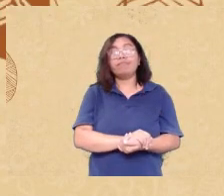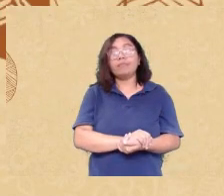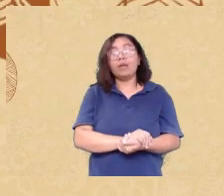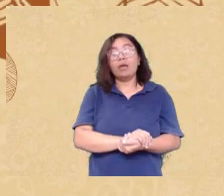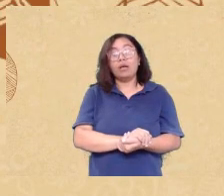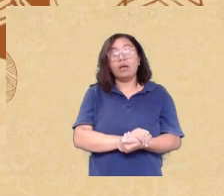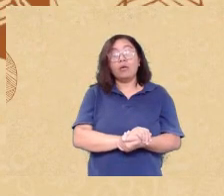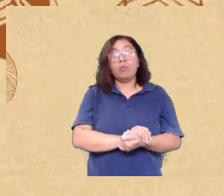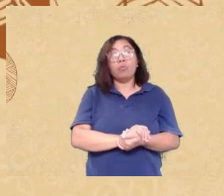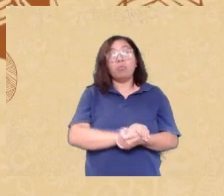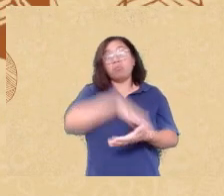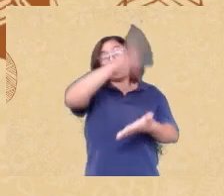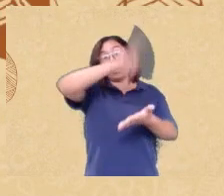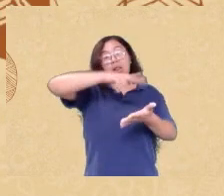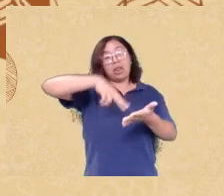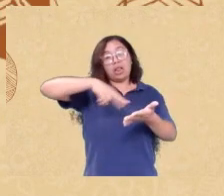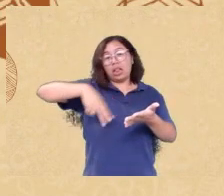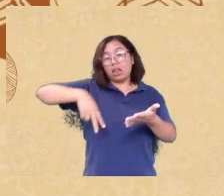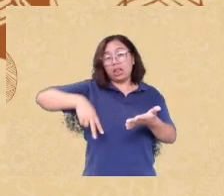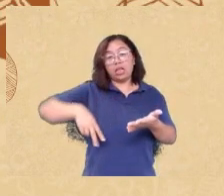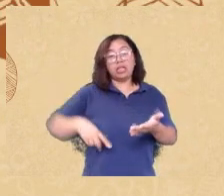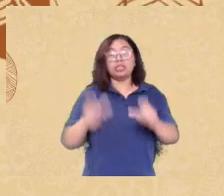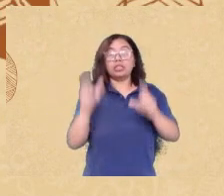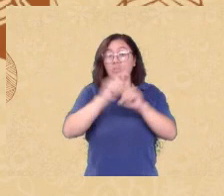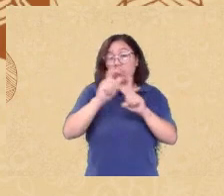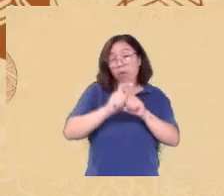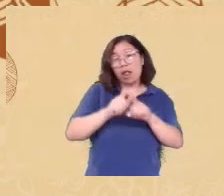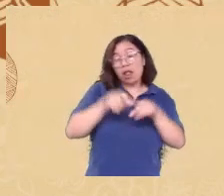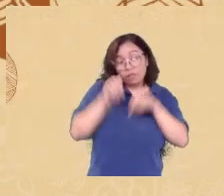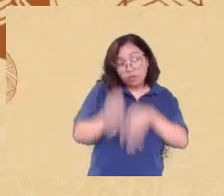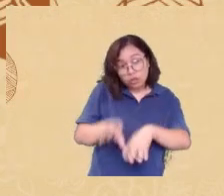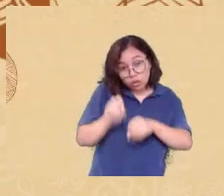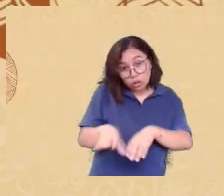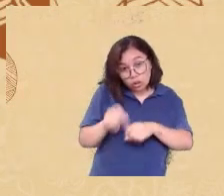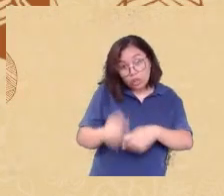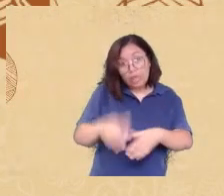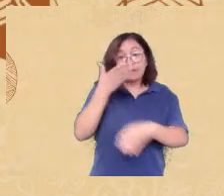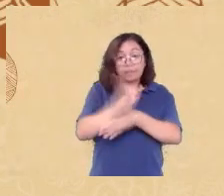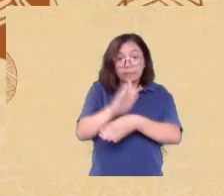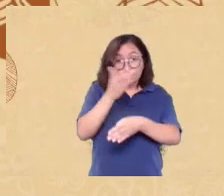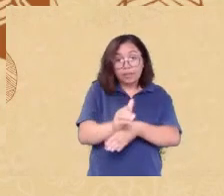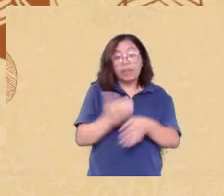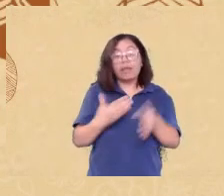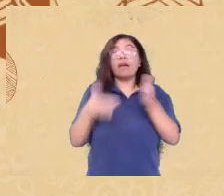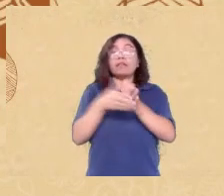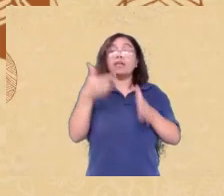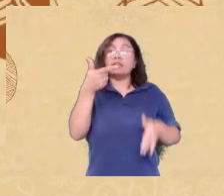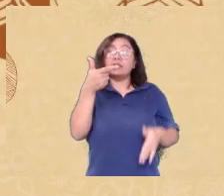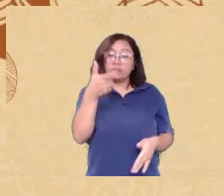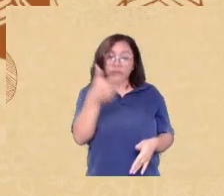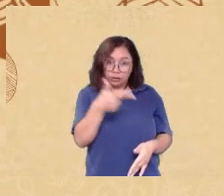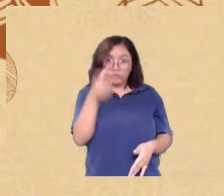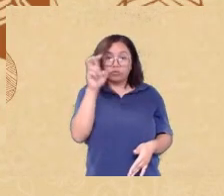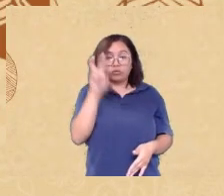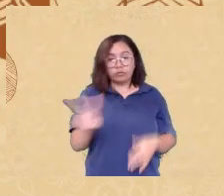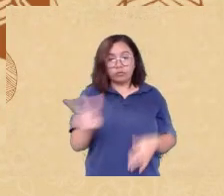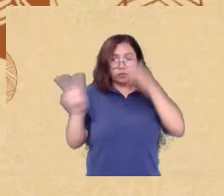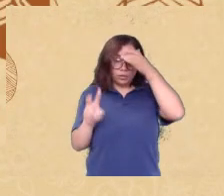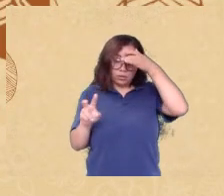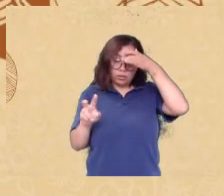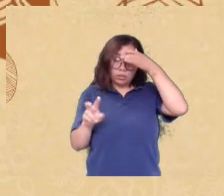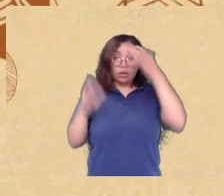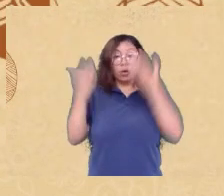ser ensinada e treinada digamos até cinco vezes e eles comparavam então o desempenho de crianças caucasianas e